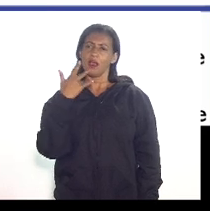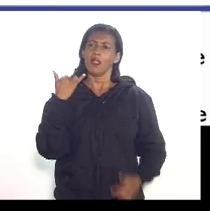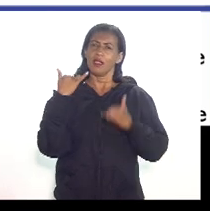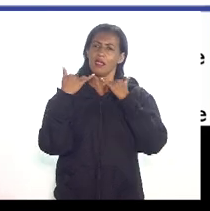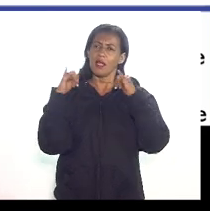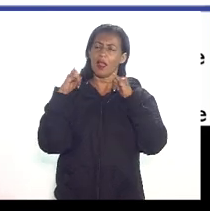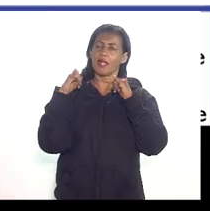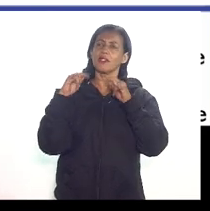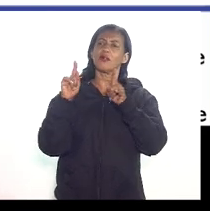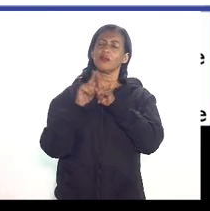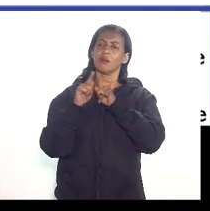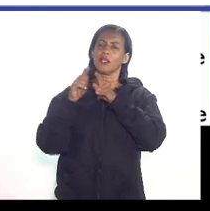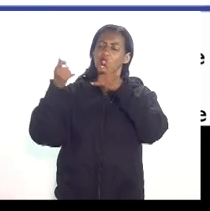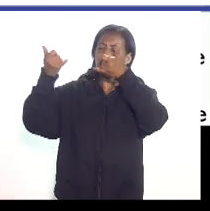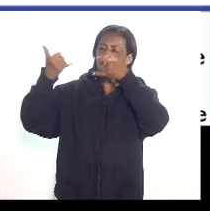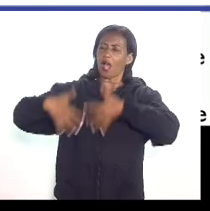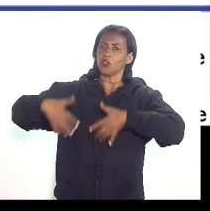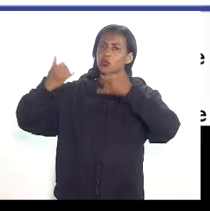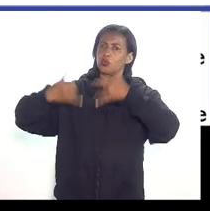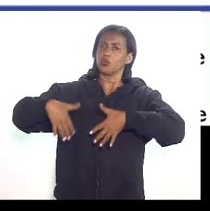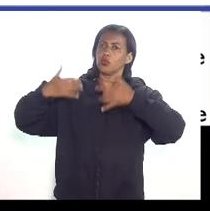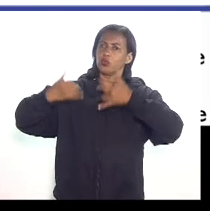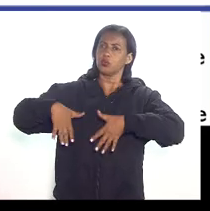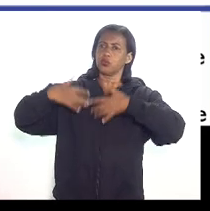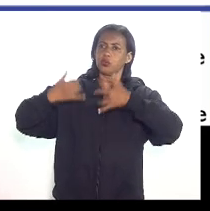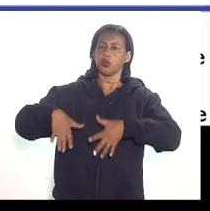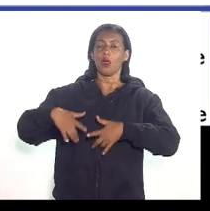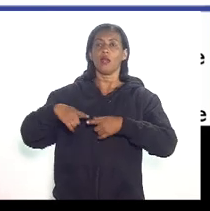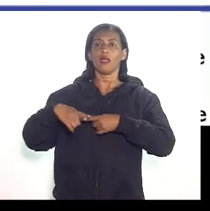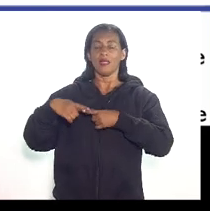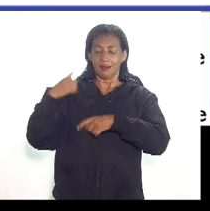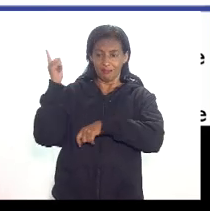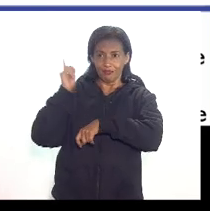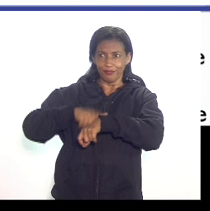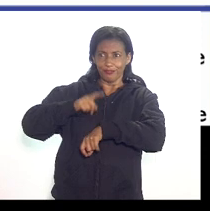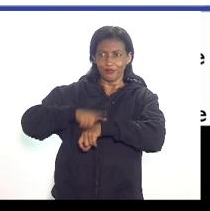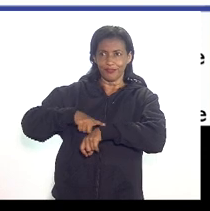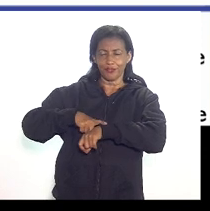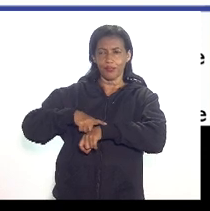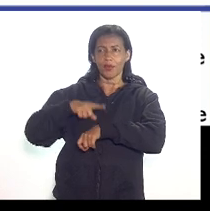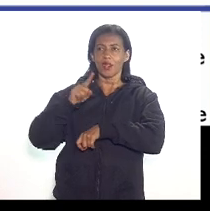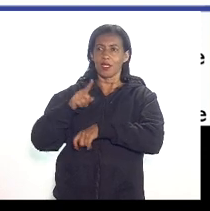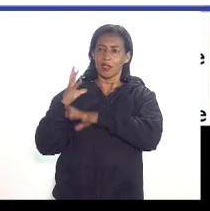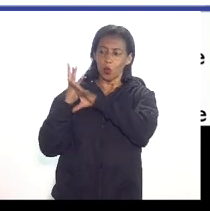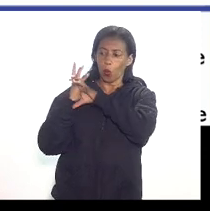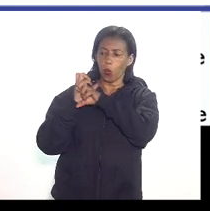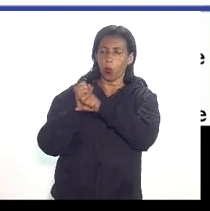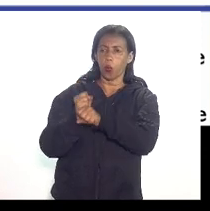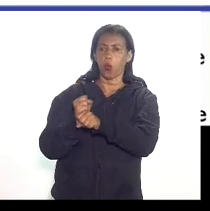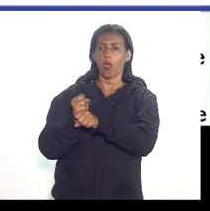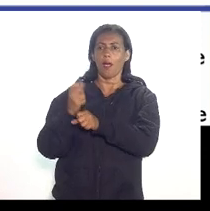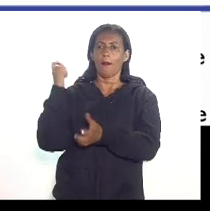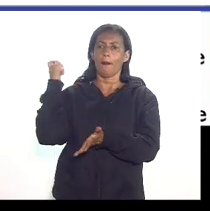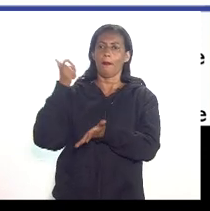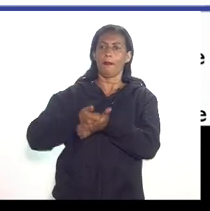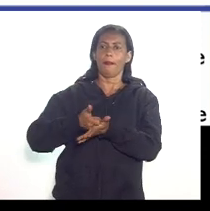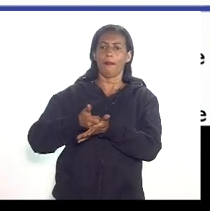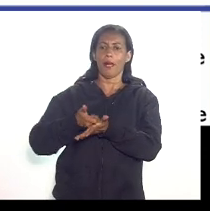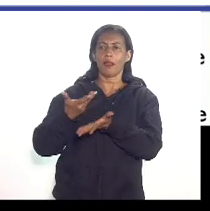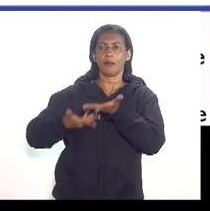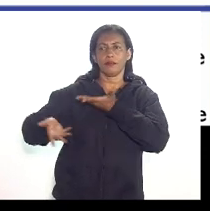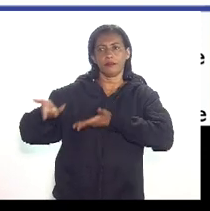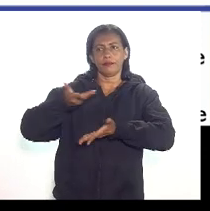dedutíveis ou seja exatamente no momento em que se apura o pagamento da participação especial